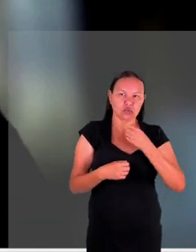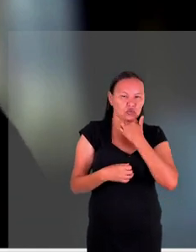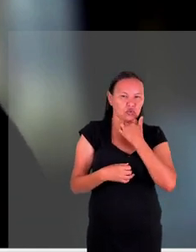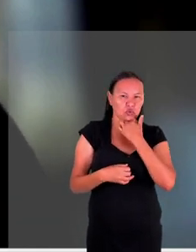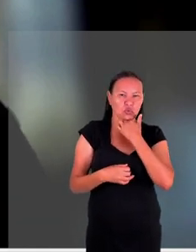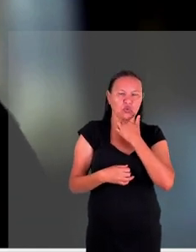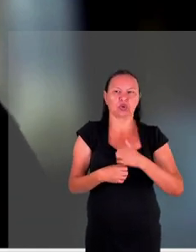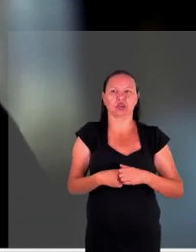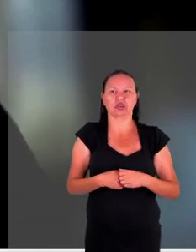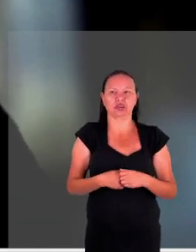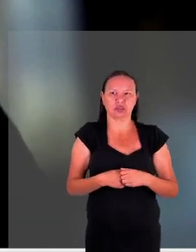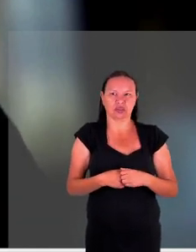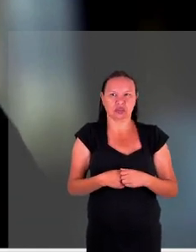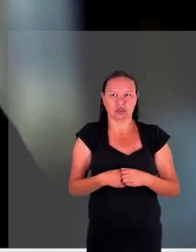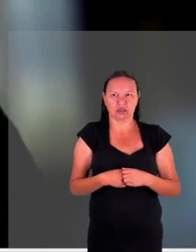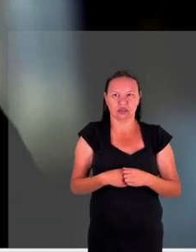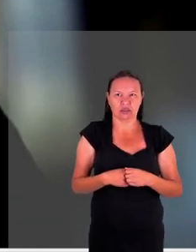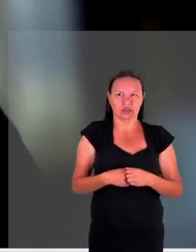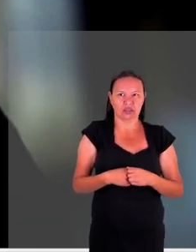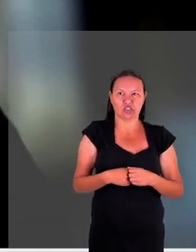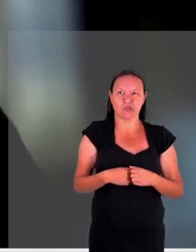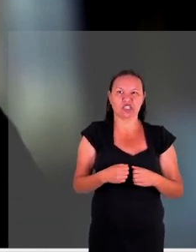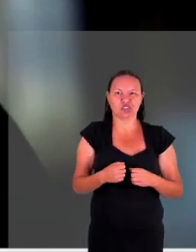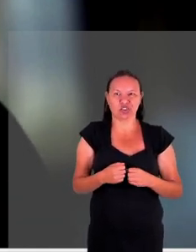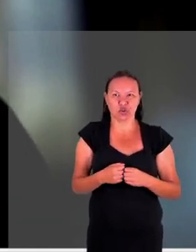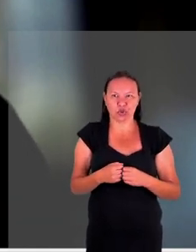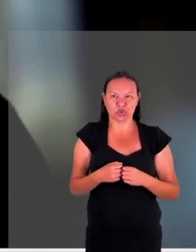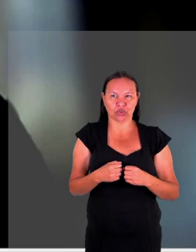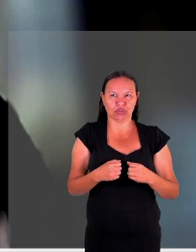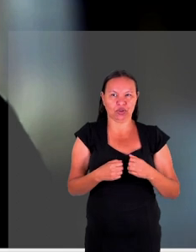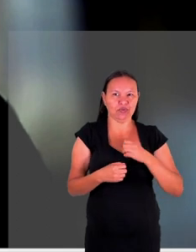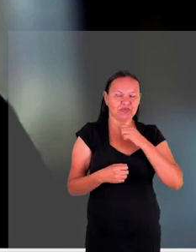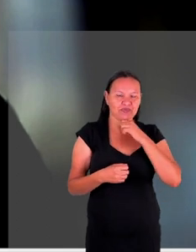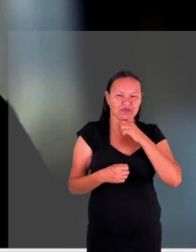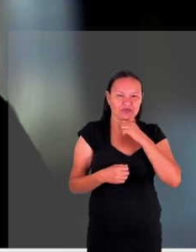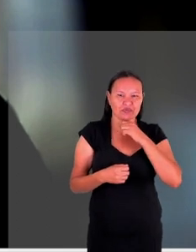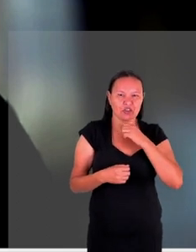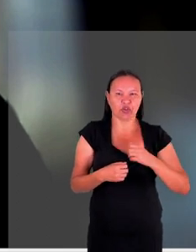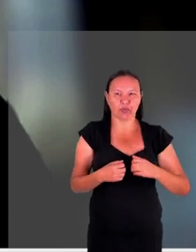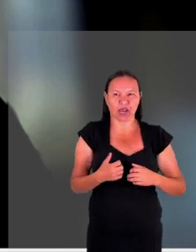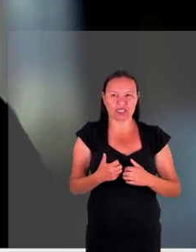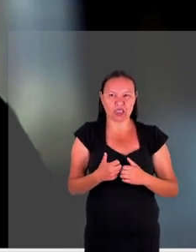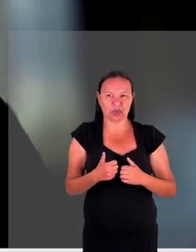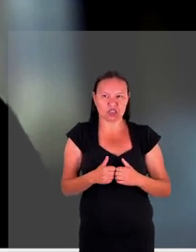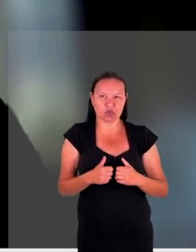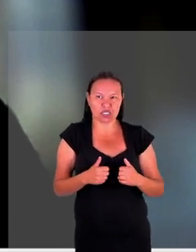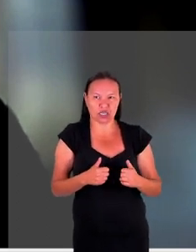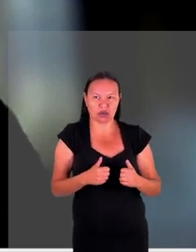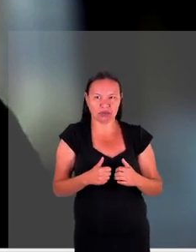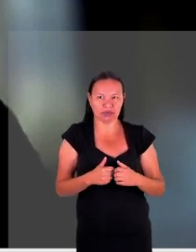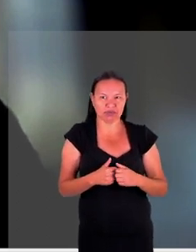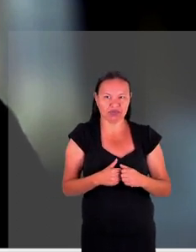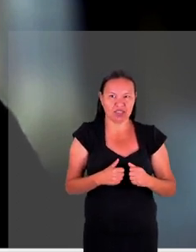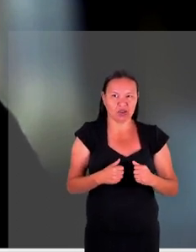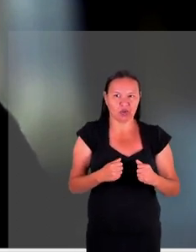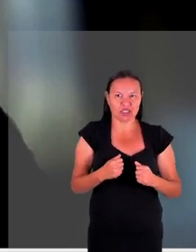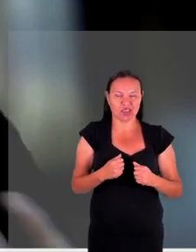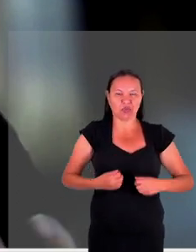nessa área de ter fugido um pouco do tópico mas a realidade é que